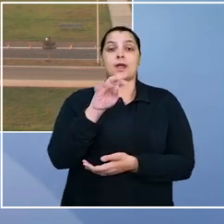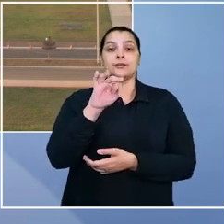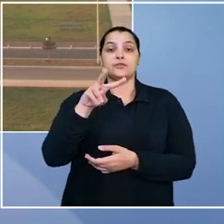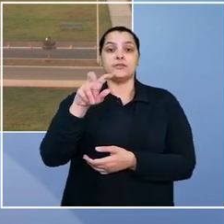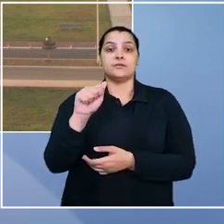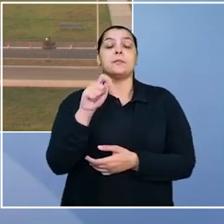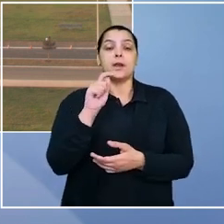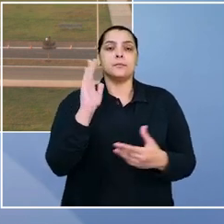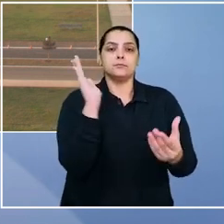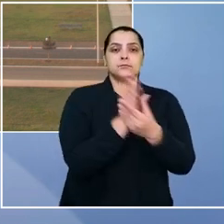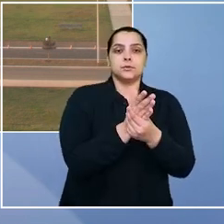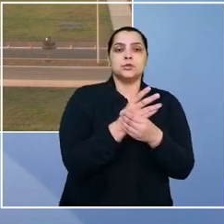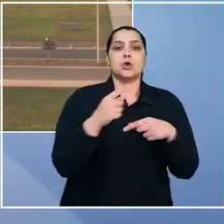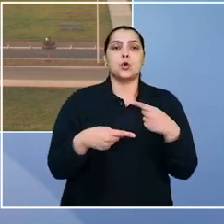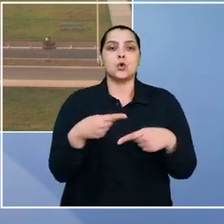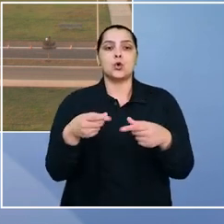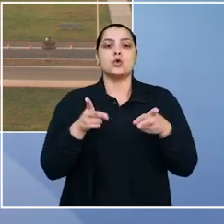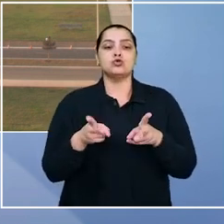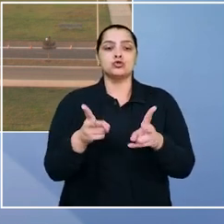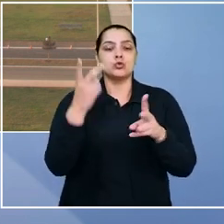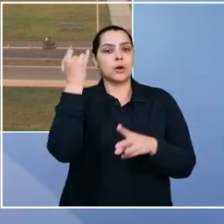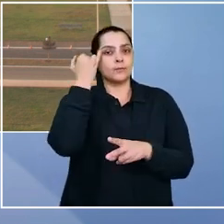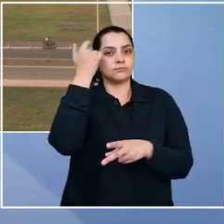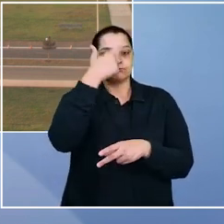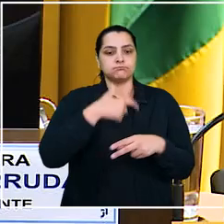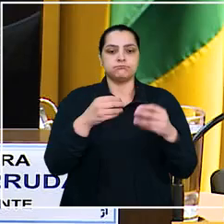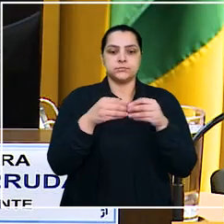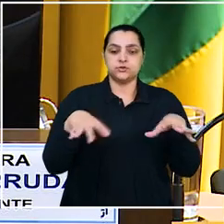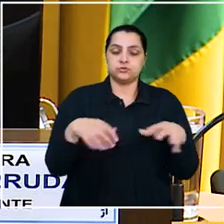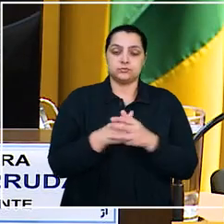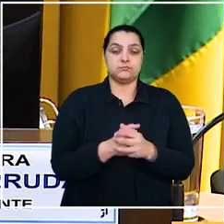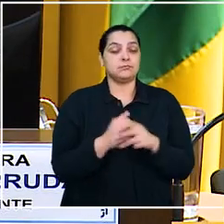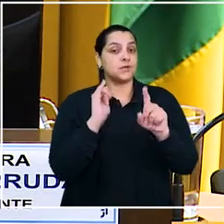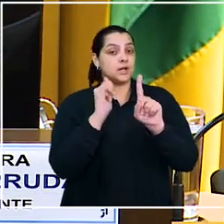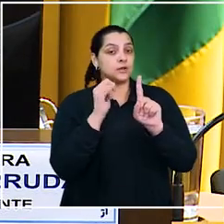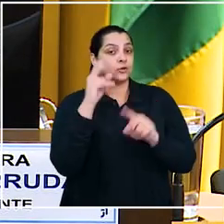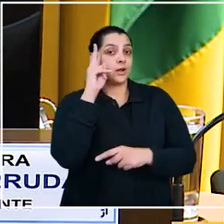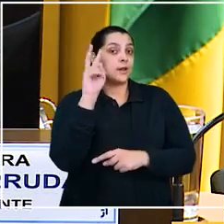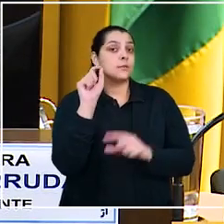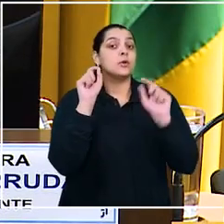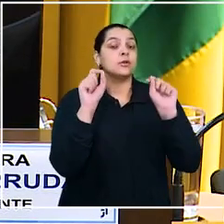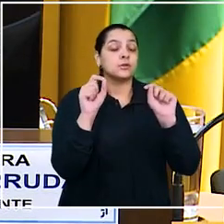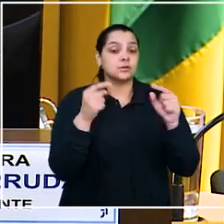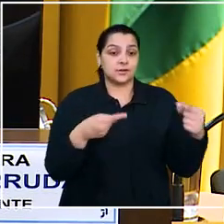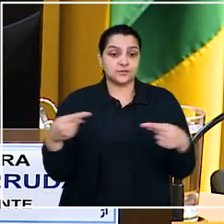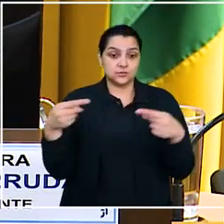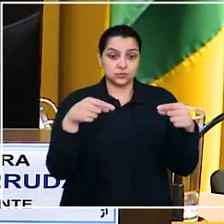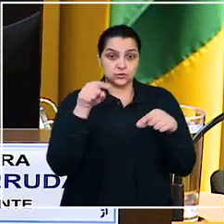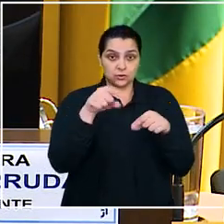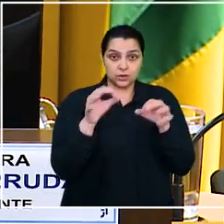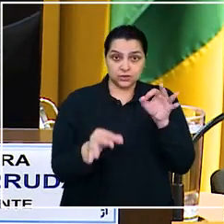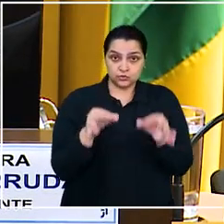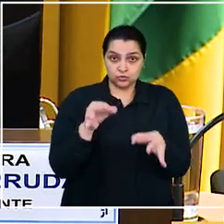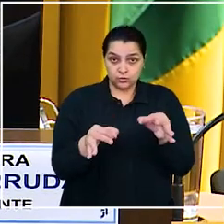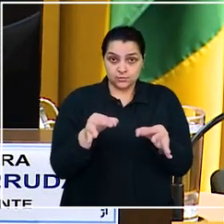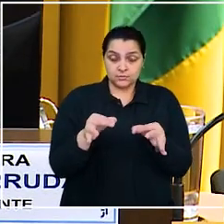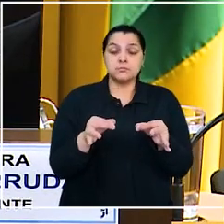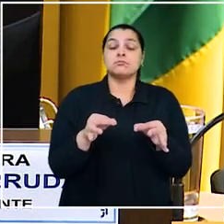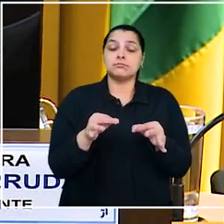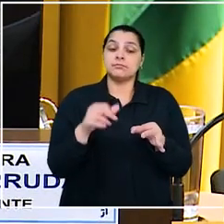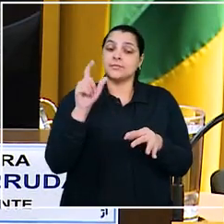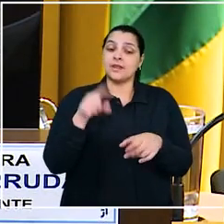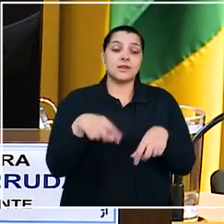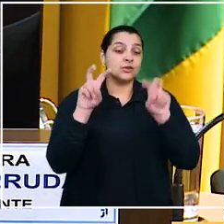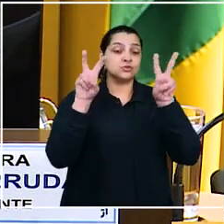ativa para ajuizar ou prosseguir a ação indenizatória. Por fim, a relatora ressaltou que a discussão nesse julgamento da turma